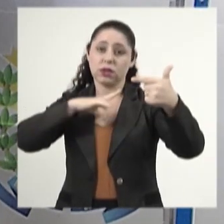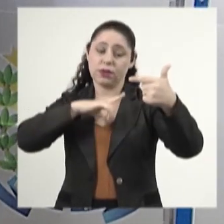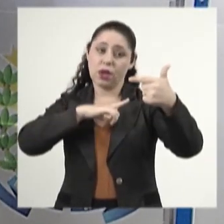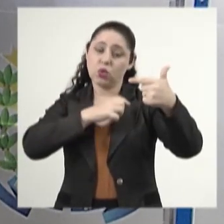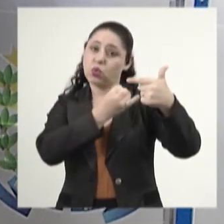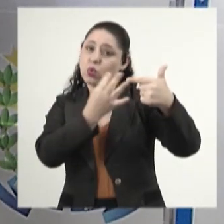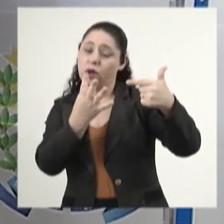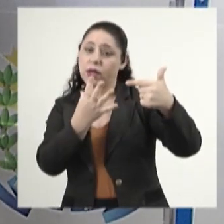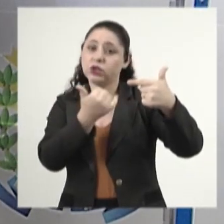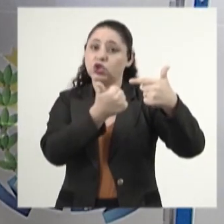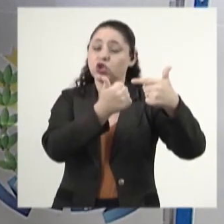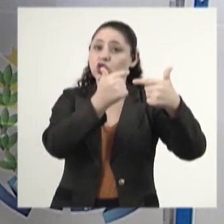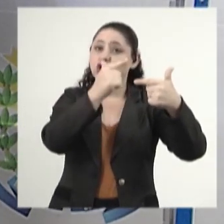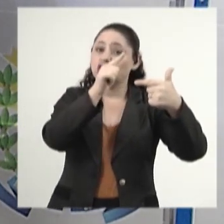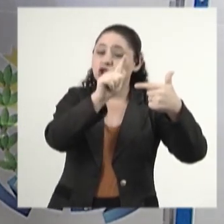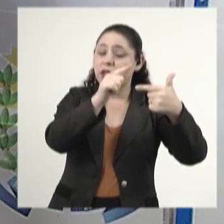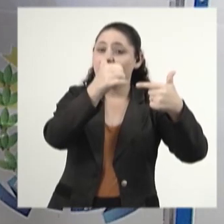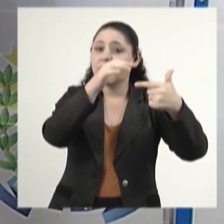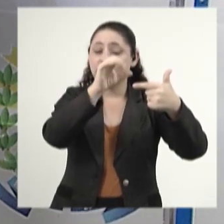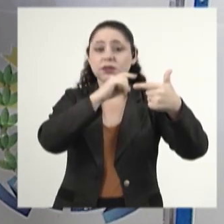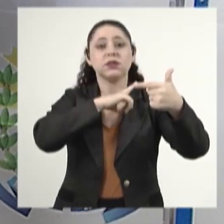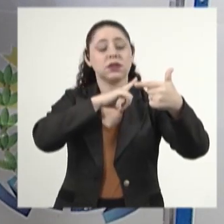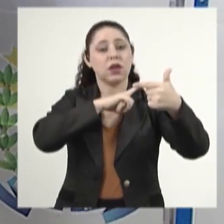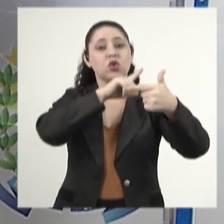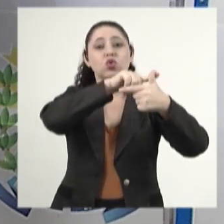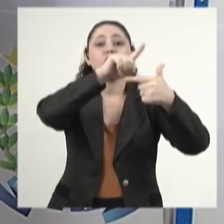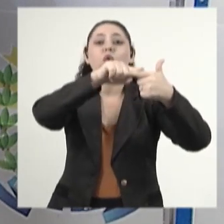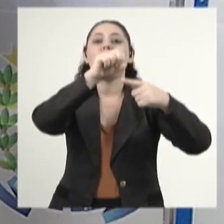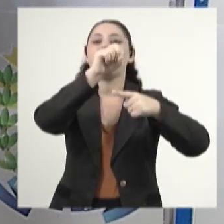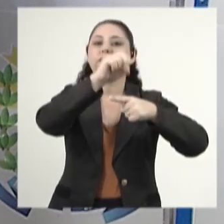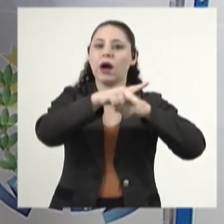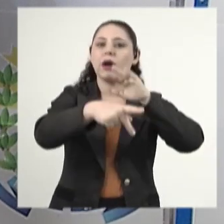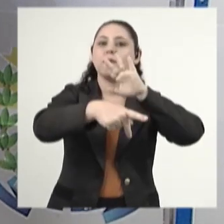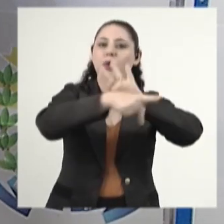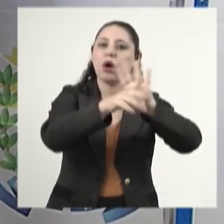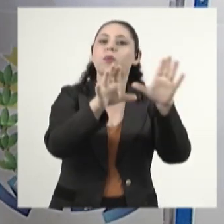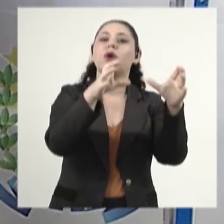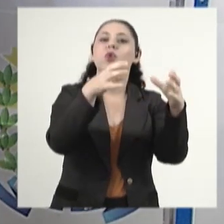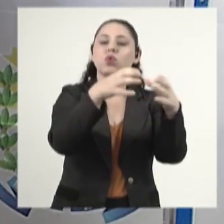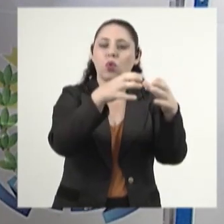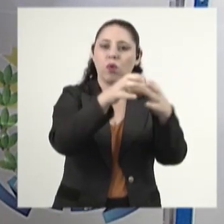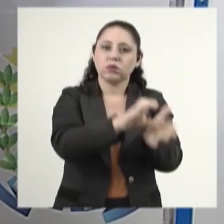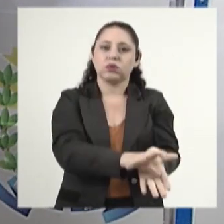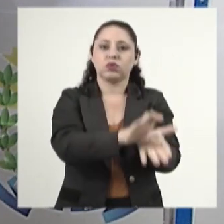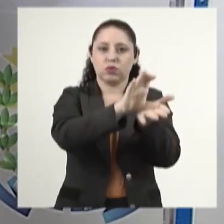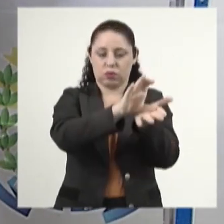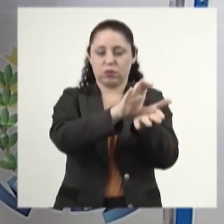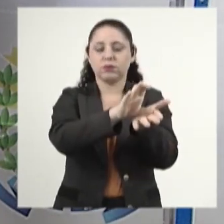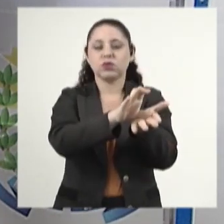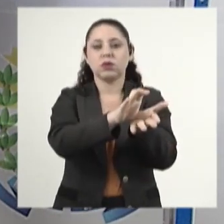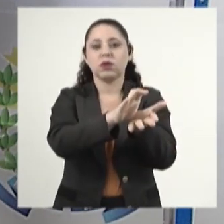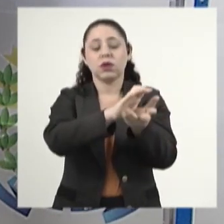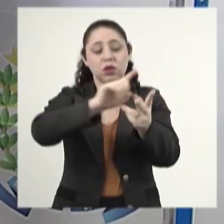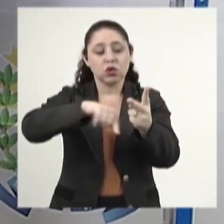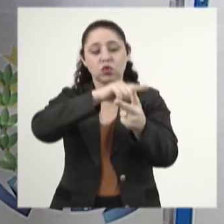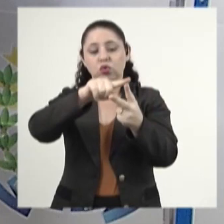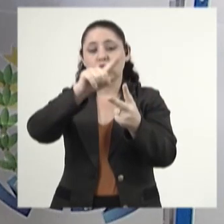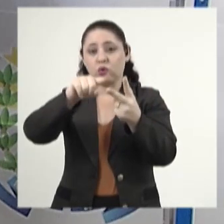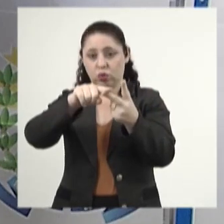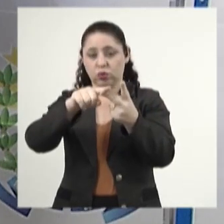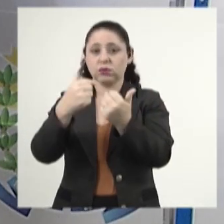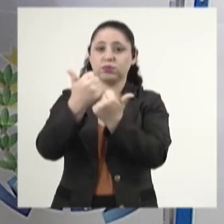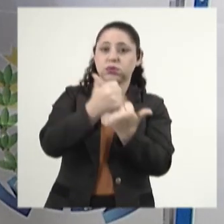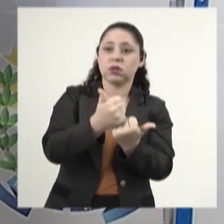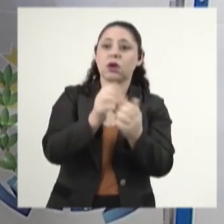Então, no caso do G10, ele tem vaga garantida, duas vagas, aliás, garantidas como titular e mais duas como suplente